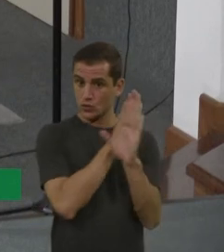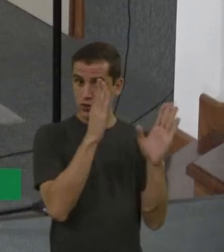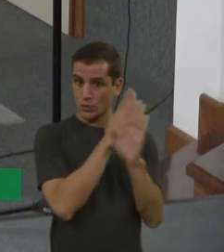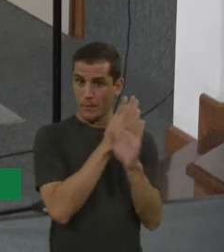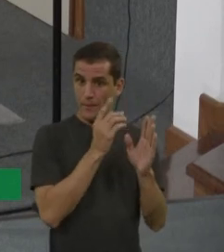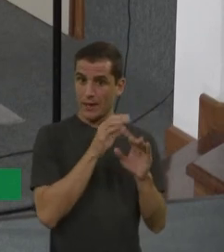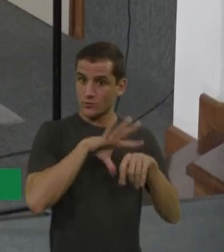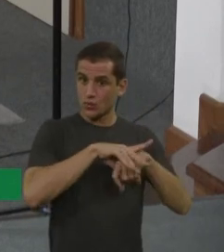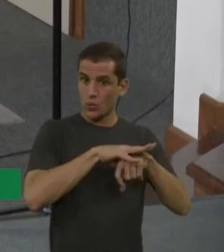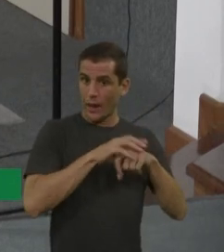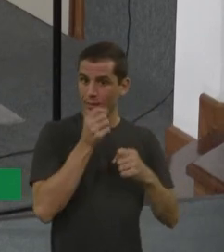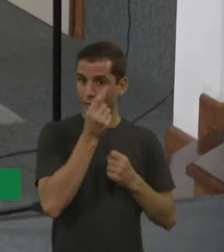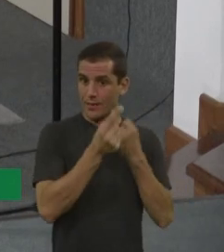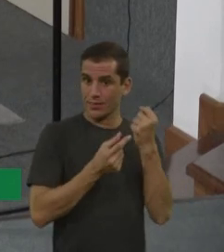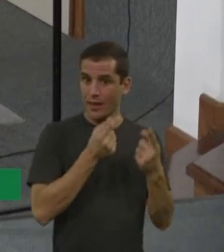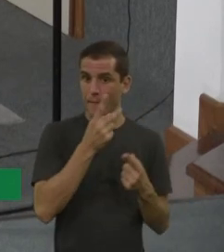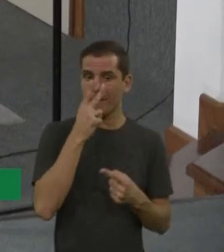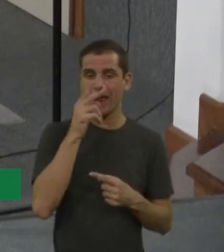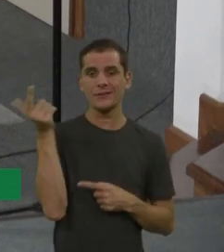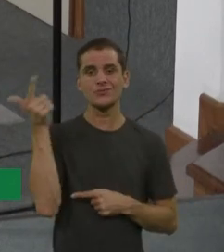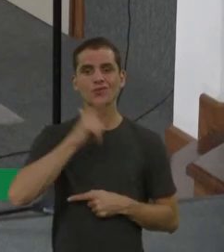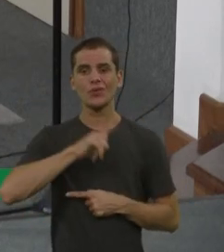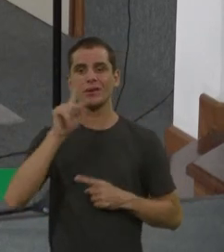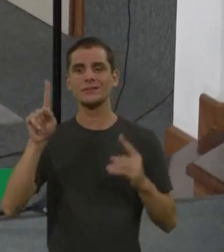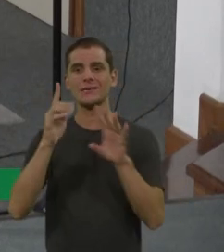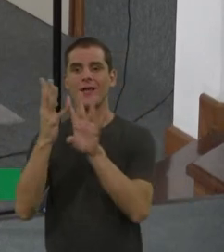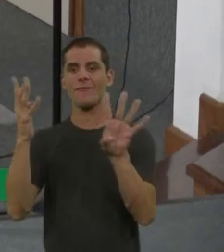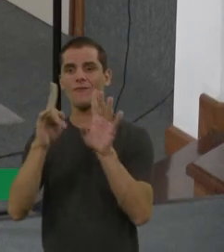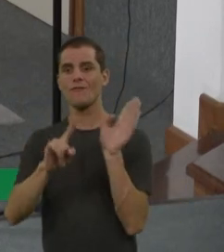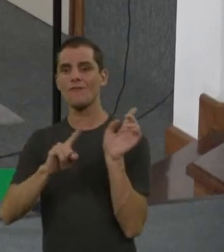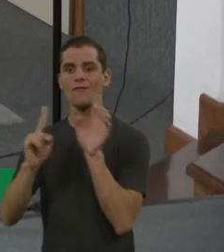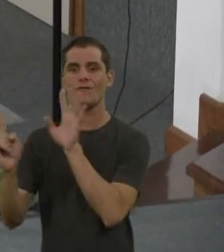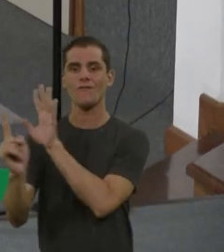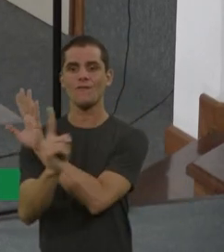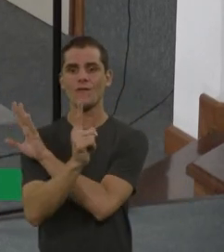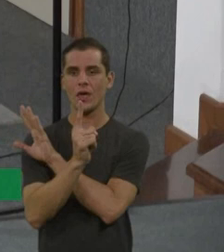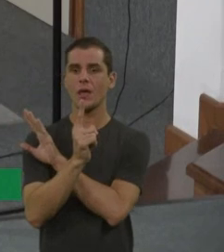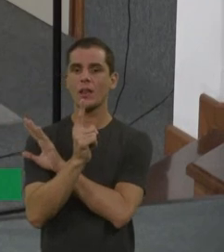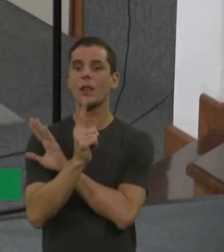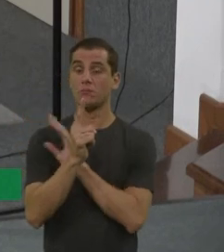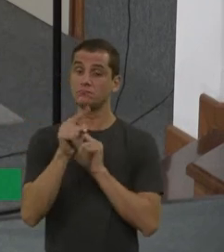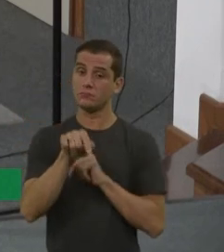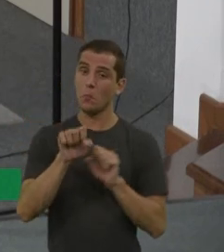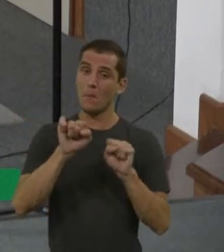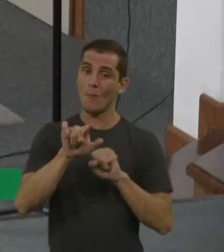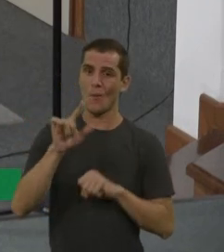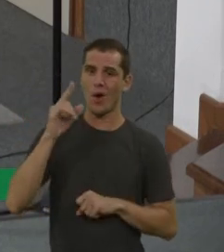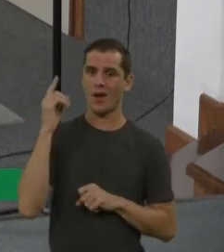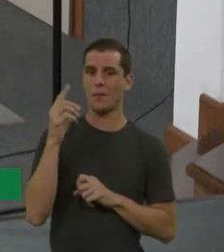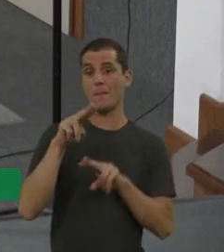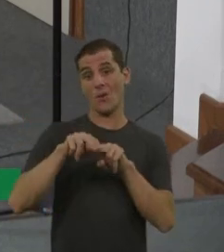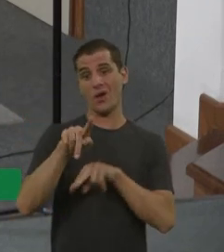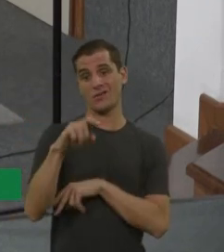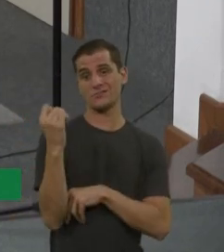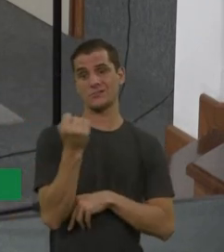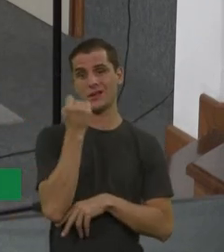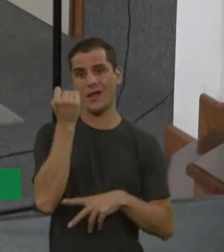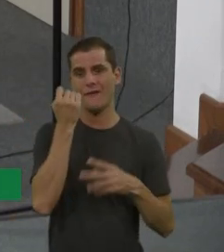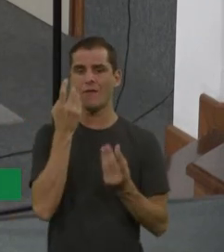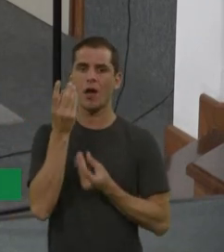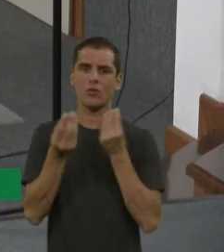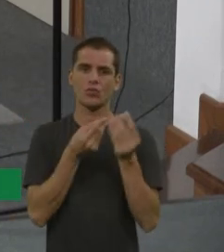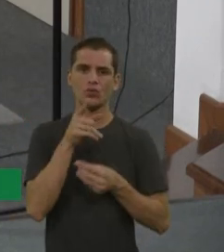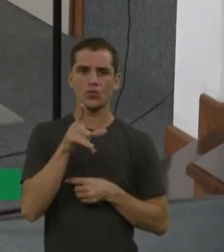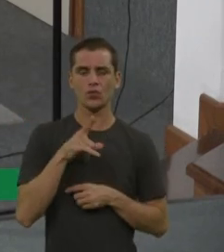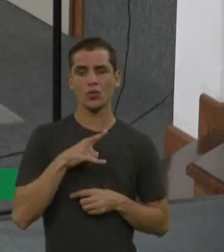O que eu mais recebo é aquele SID que diz sem queixas ou diagnóstico relatado. Como é que a reguladora